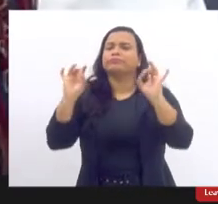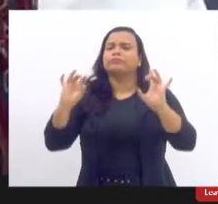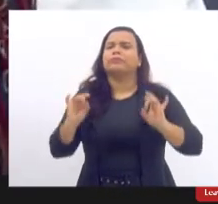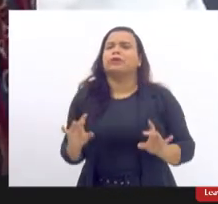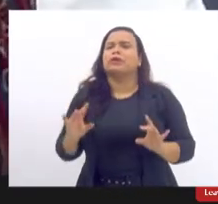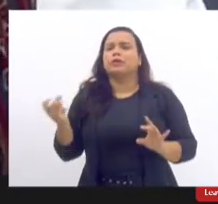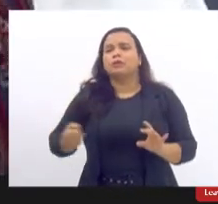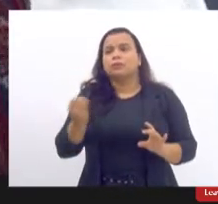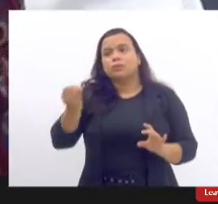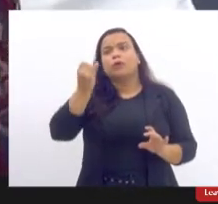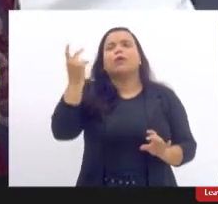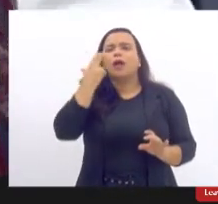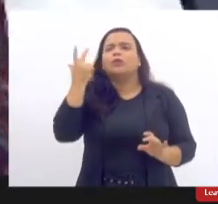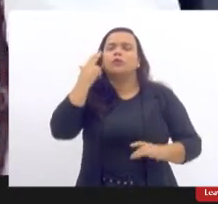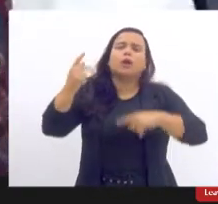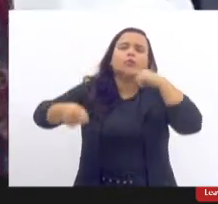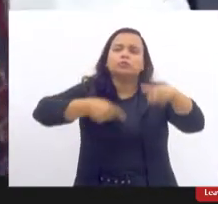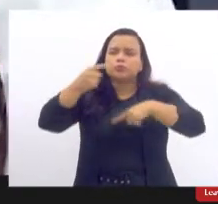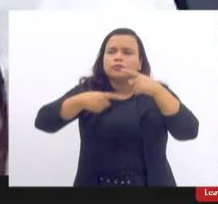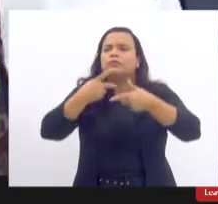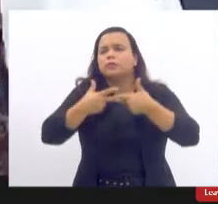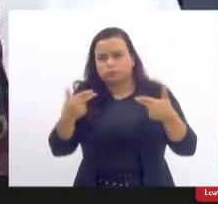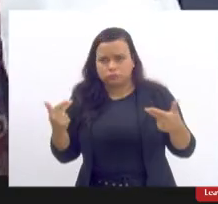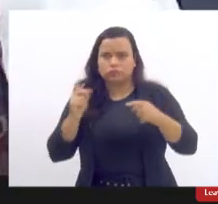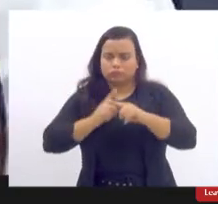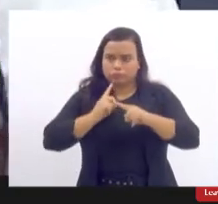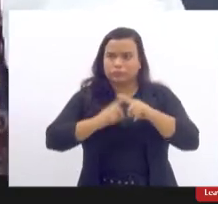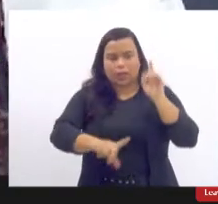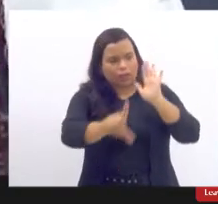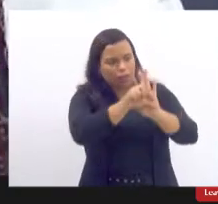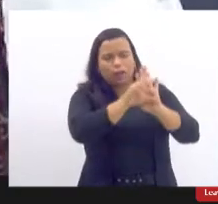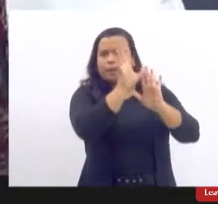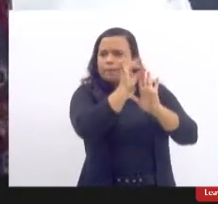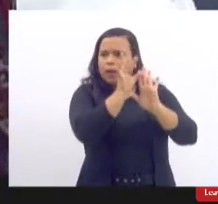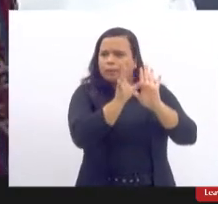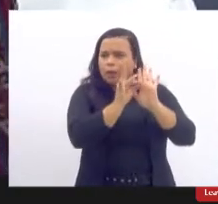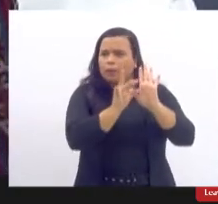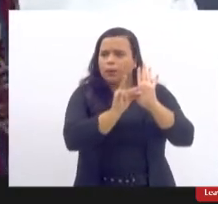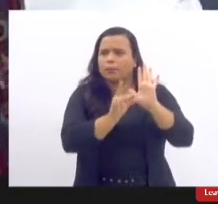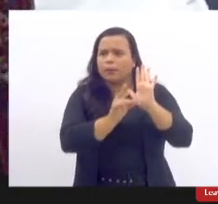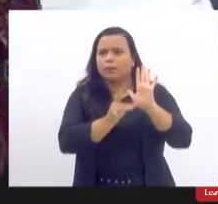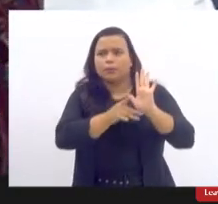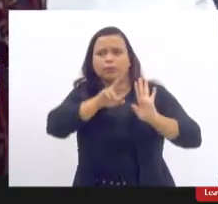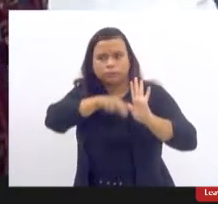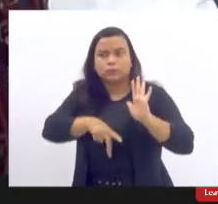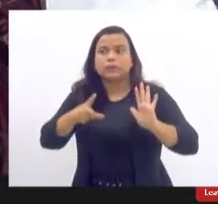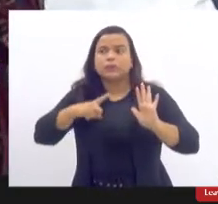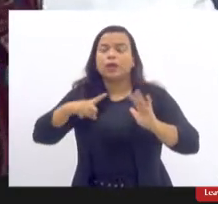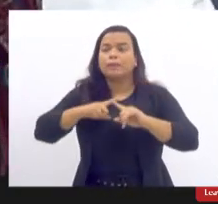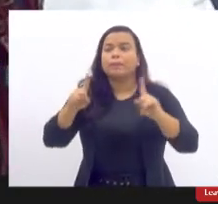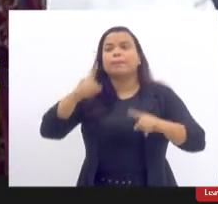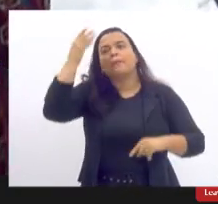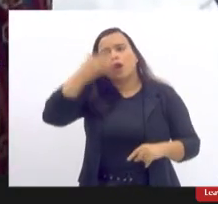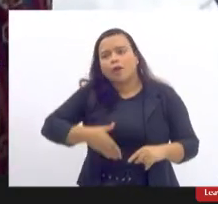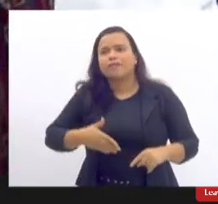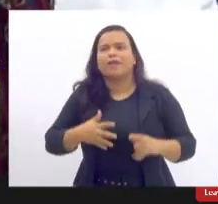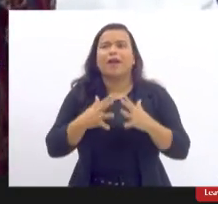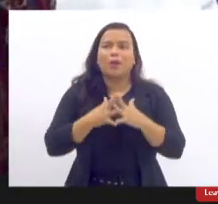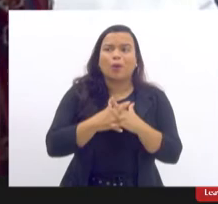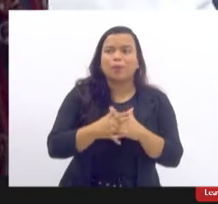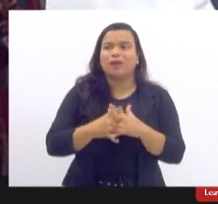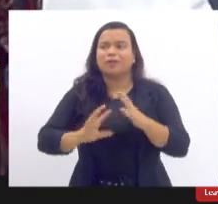respeito. Embora a lei já detalhe várias coisas, como provar que houve complicação, de que